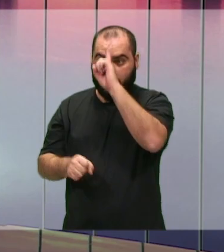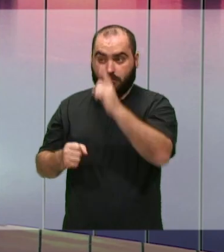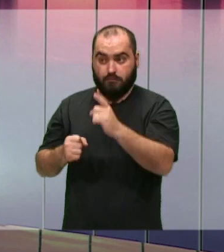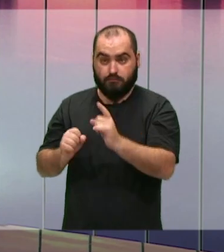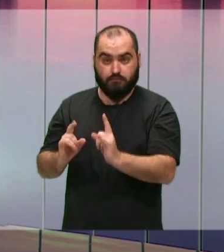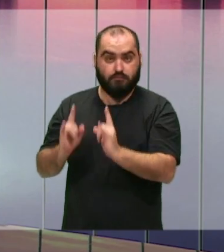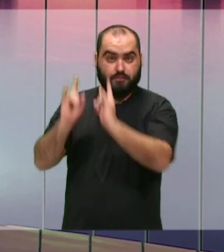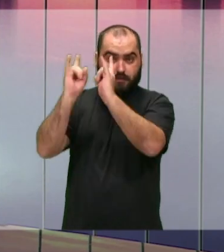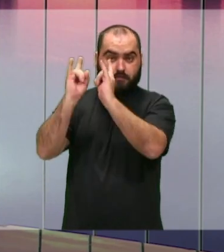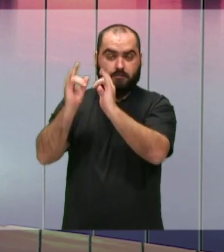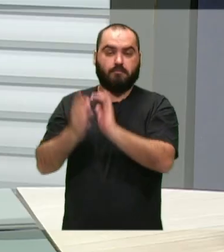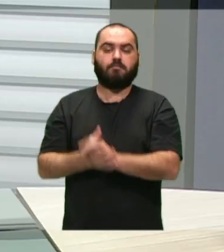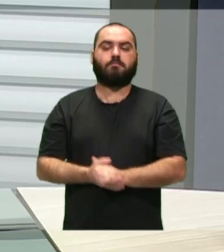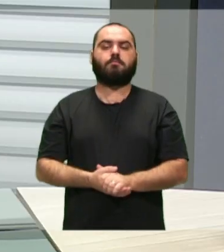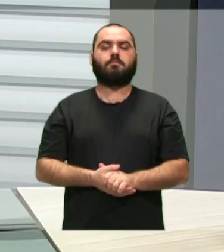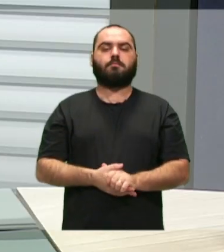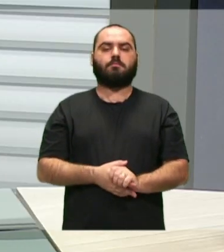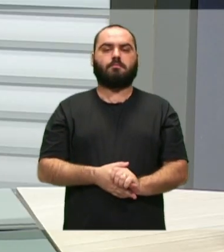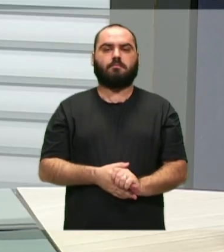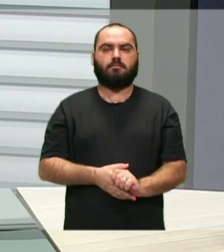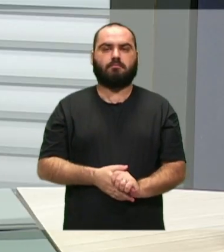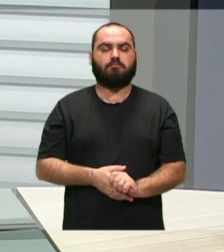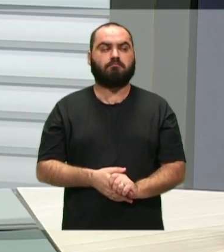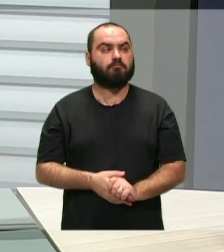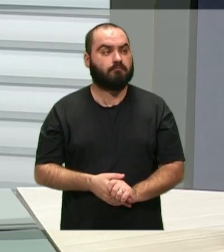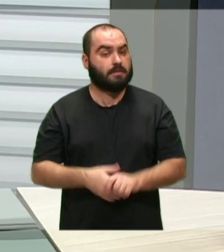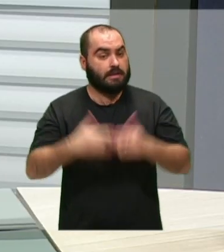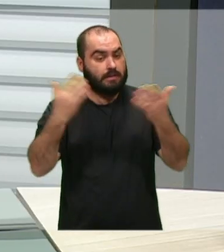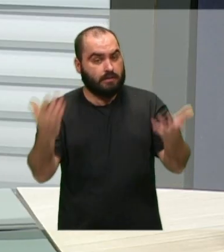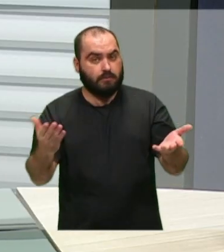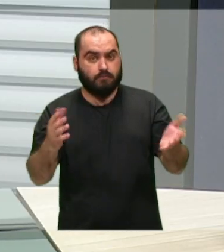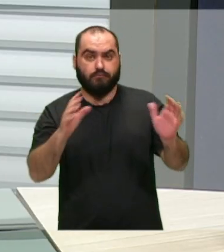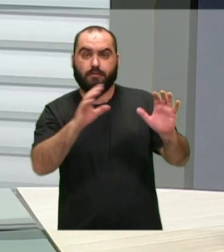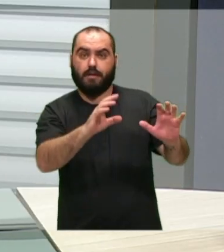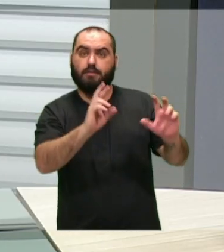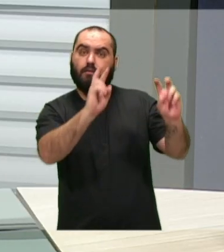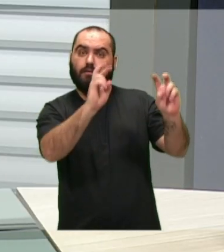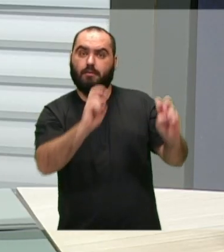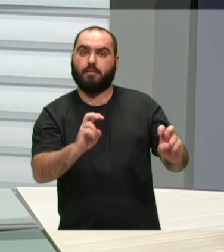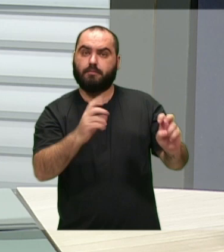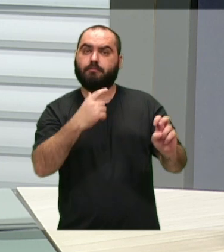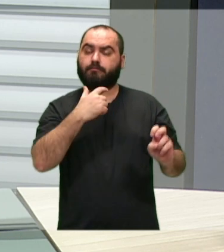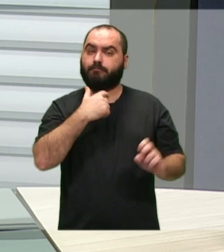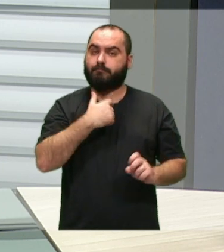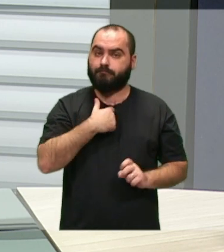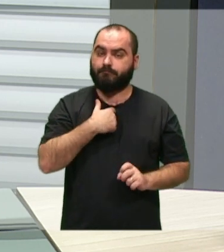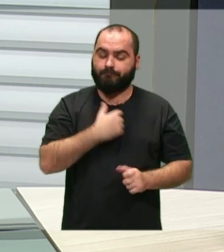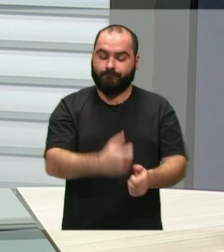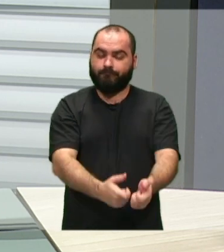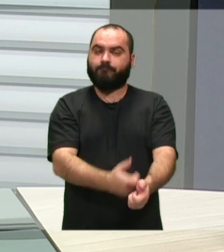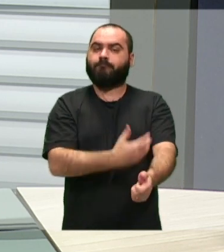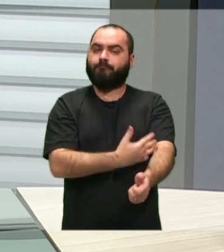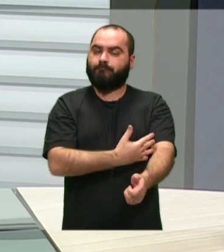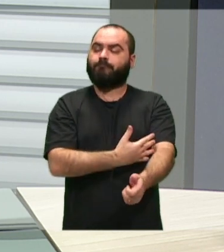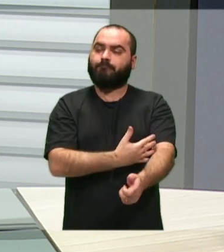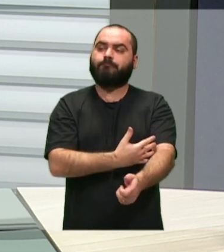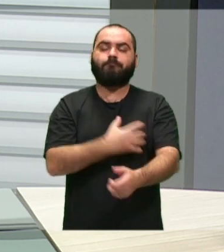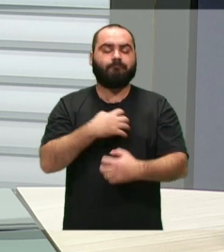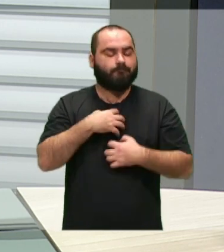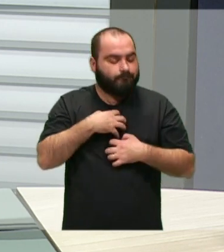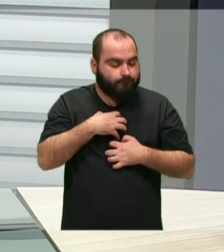encontro, presidente? Como que está esse debate? Júnior, esse é um tema que me move até do ponto de vista emocional, sentimental